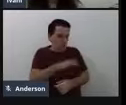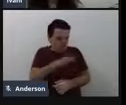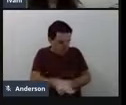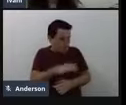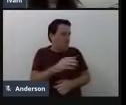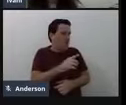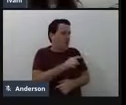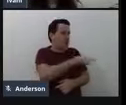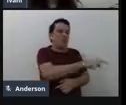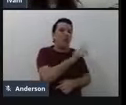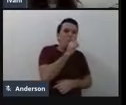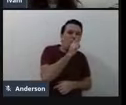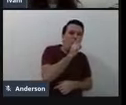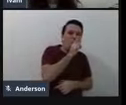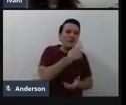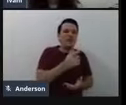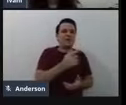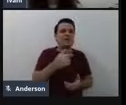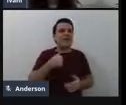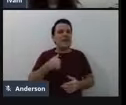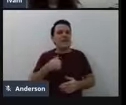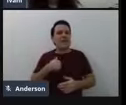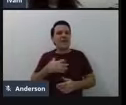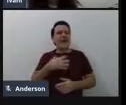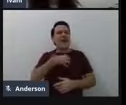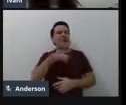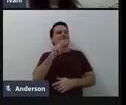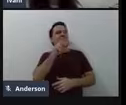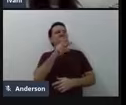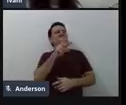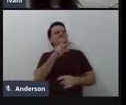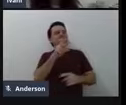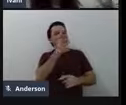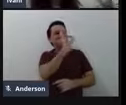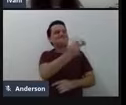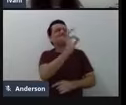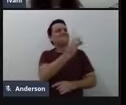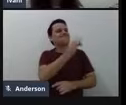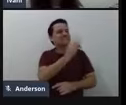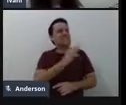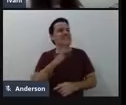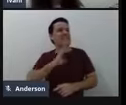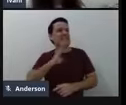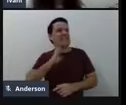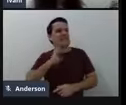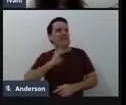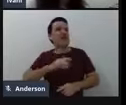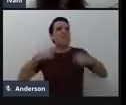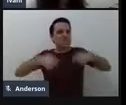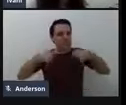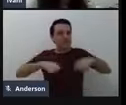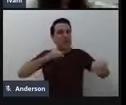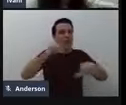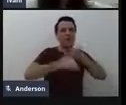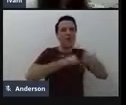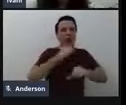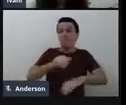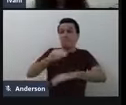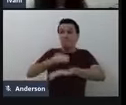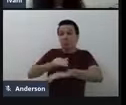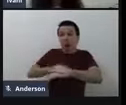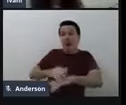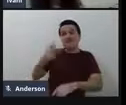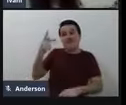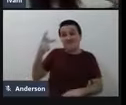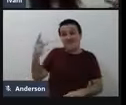nossa, assim, eu disse, que bacana isso, é isso, sabe, é esse o ato. Ela pode ligar para outra